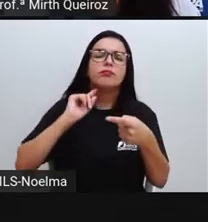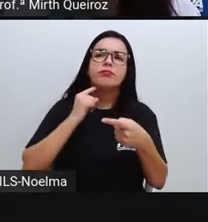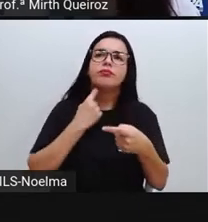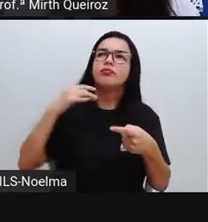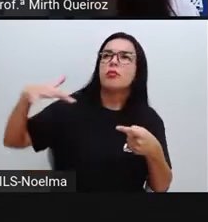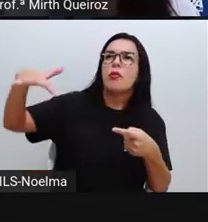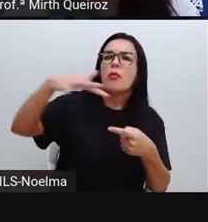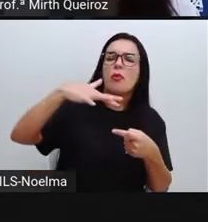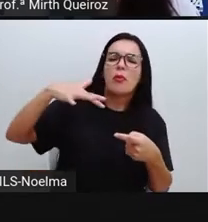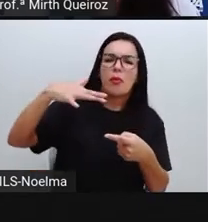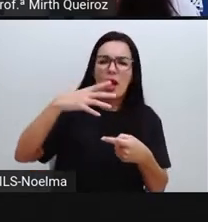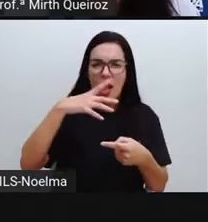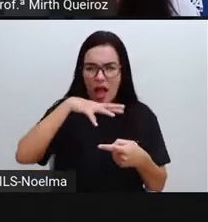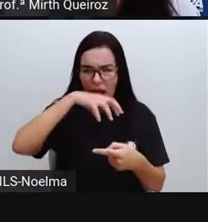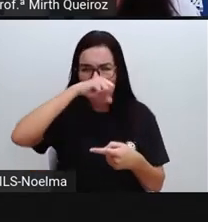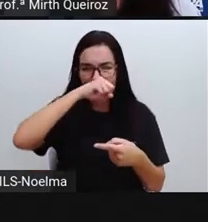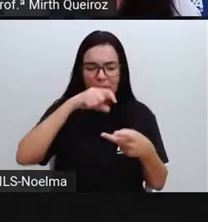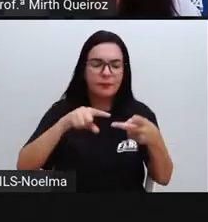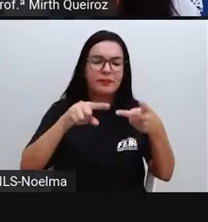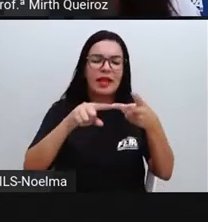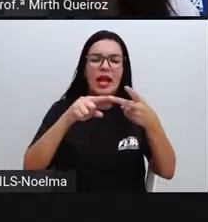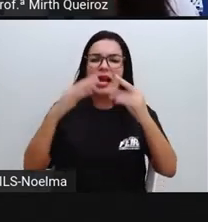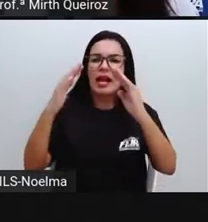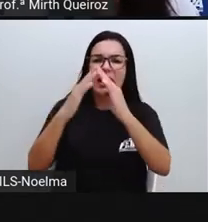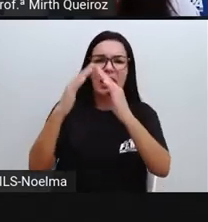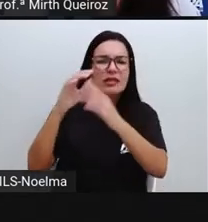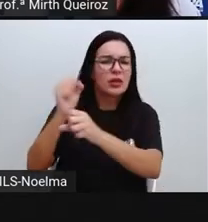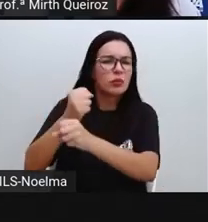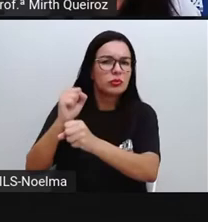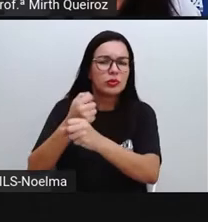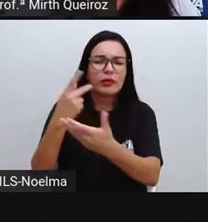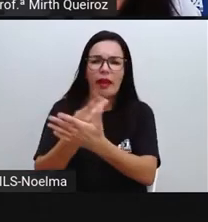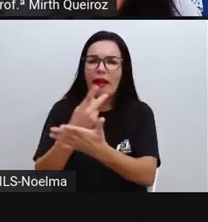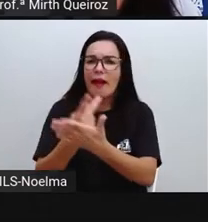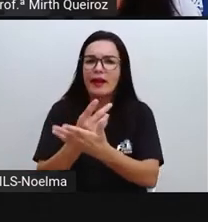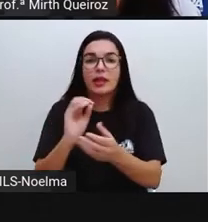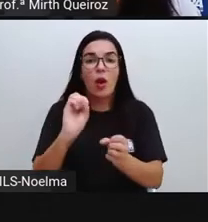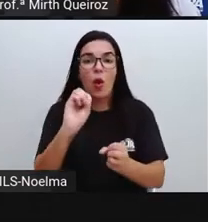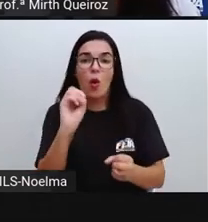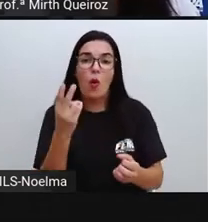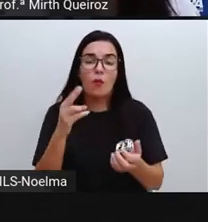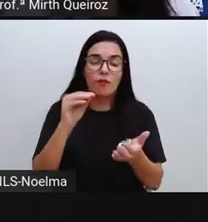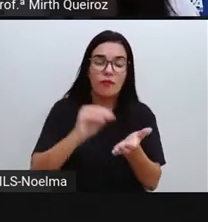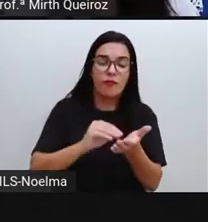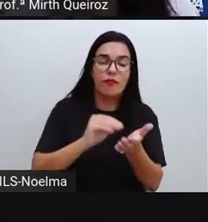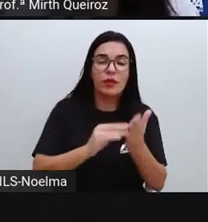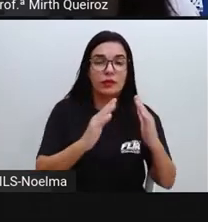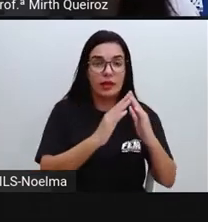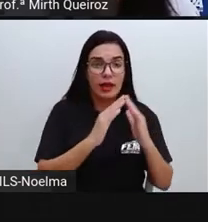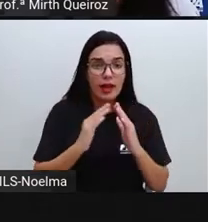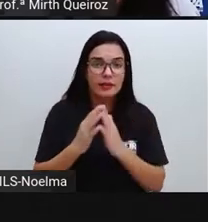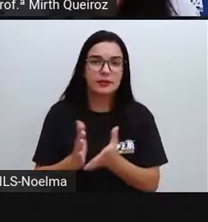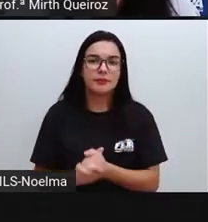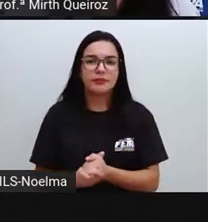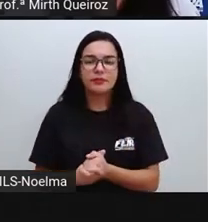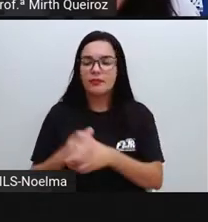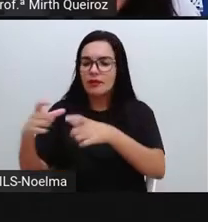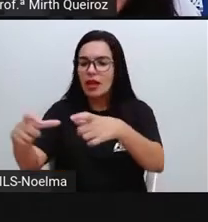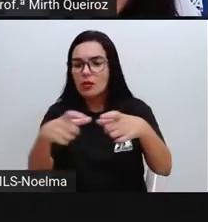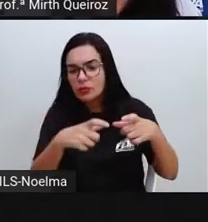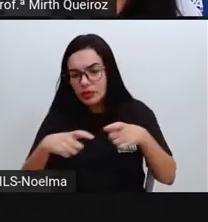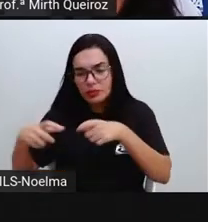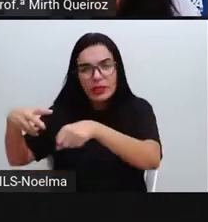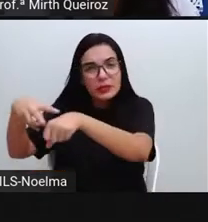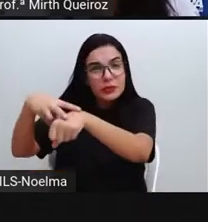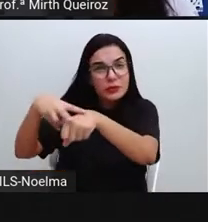de habitação, as habitações inadequadas, né? Ou a falta de habitação também. Os espaços verdes também apresentam problemas